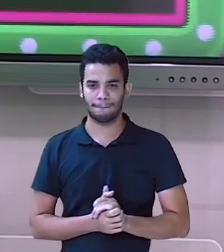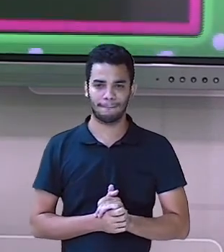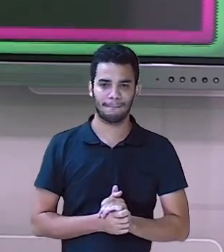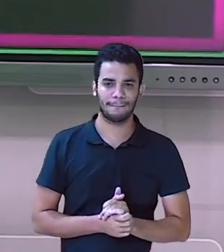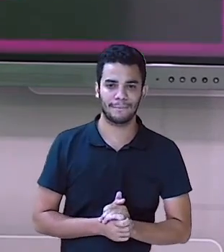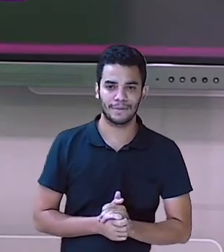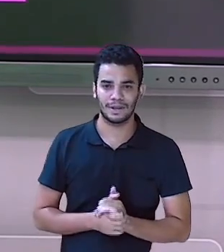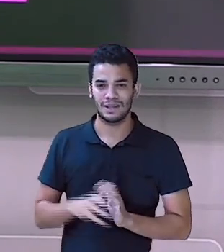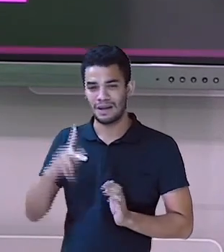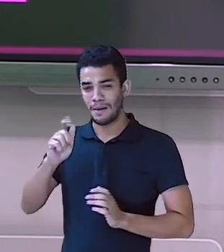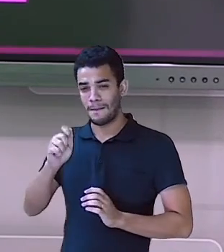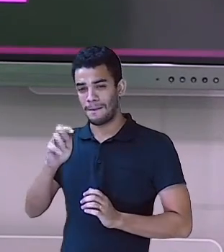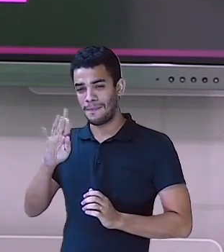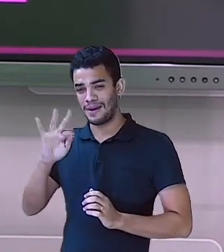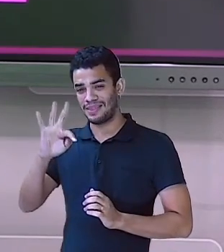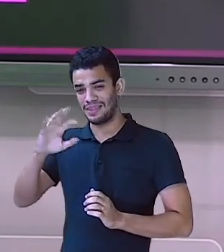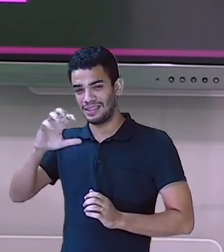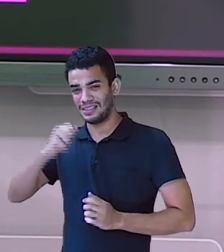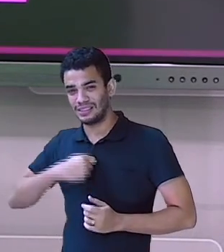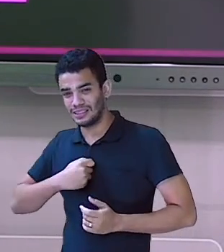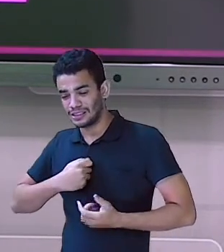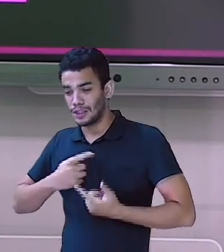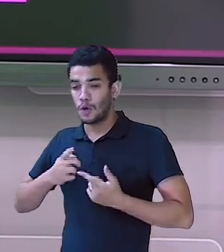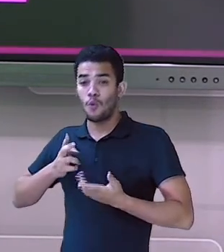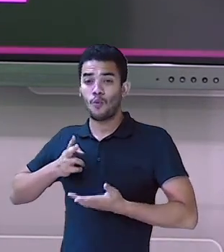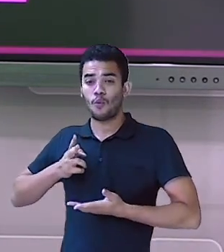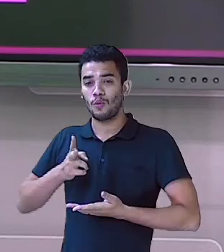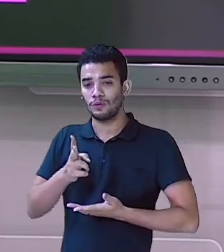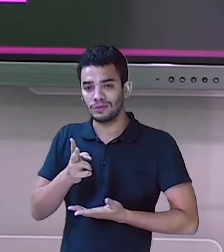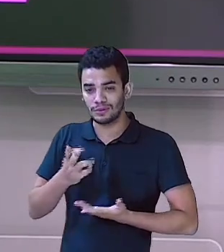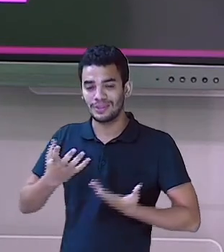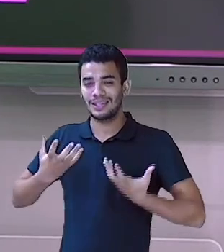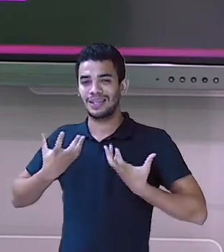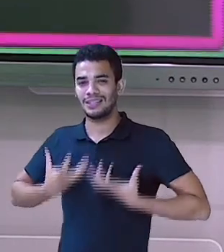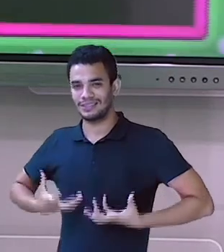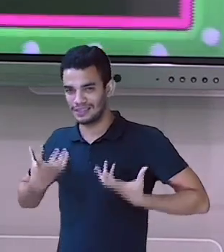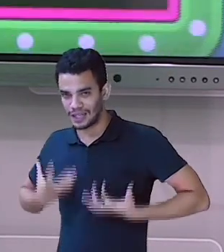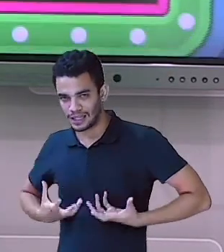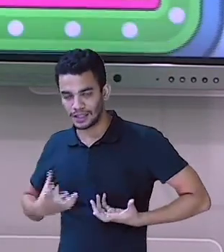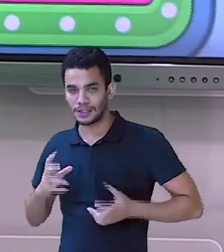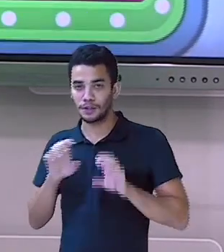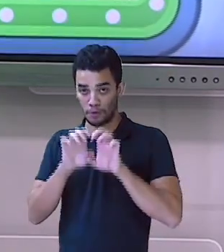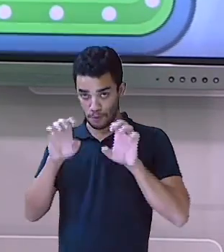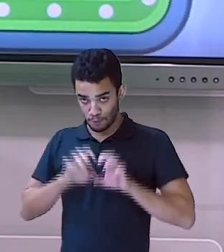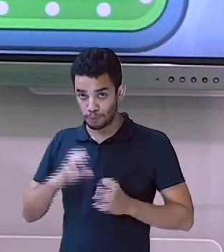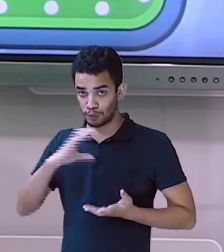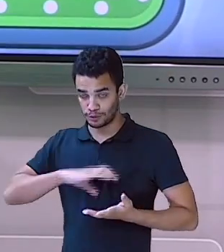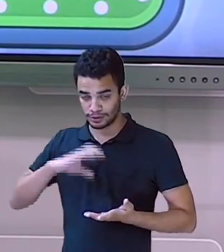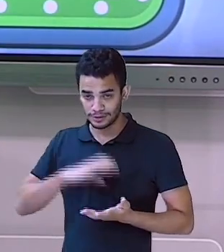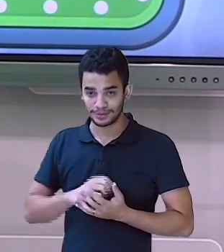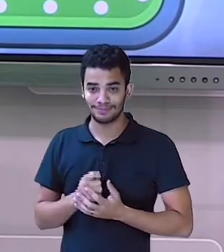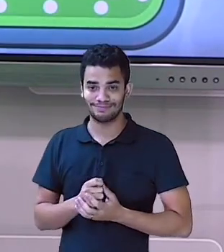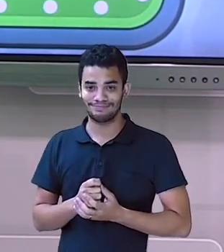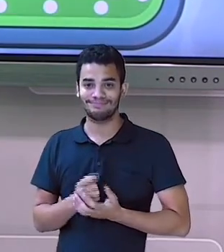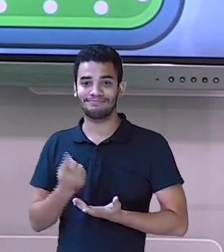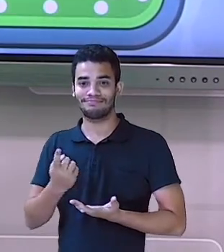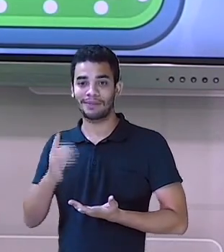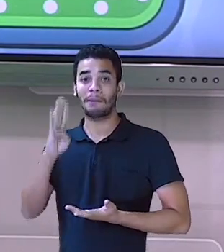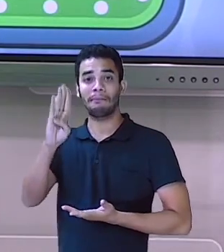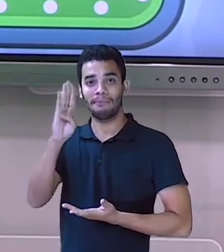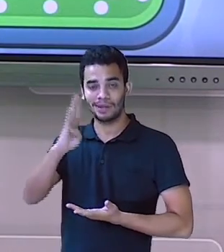-se. Patrícia continua cansada. Continua verbo de ligação também. Tem uma característica do sujeito.